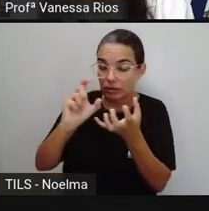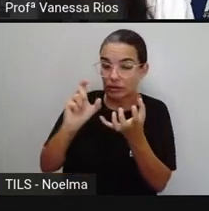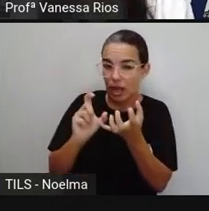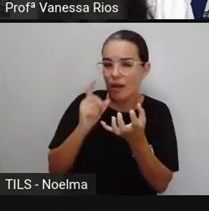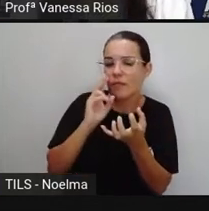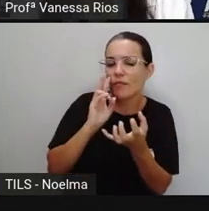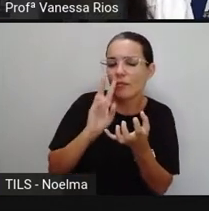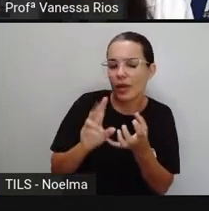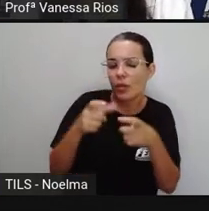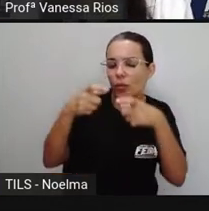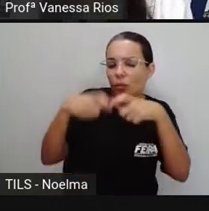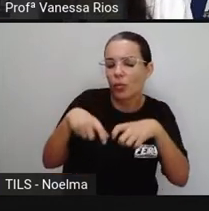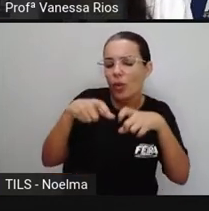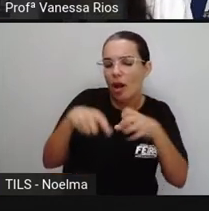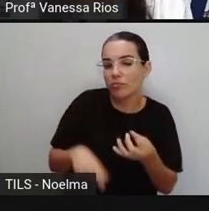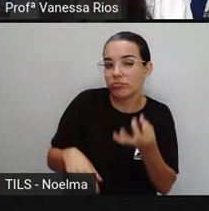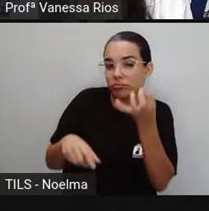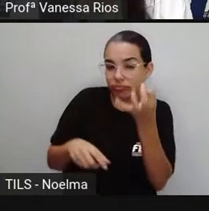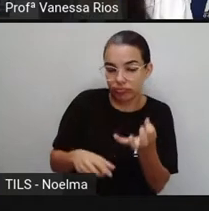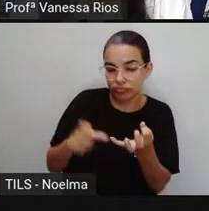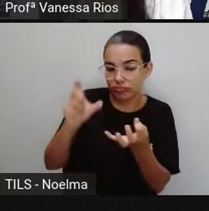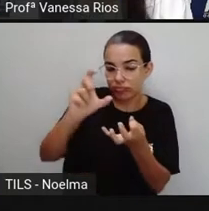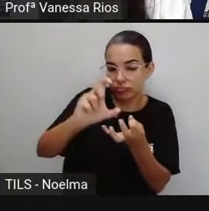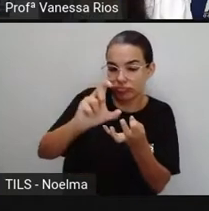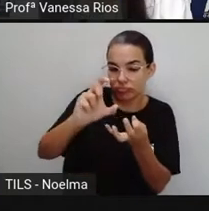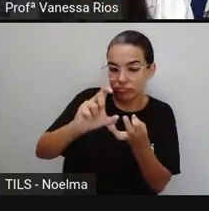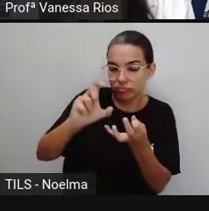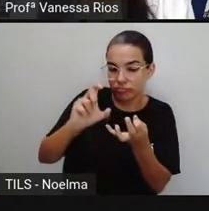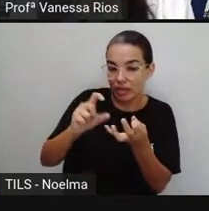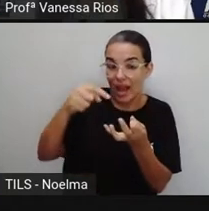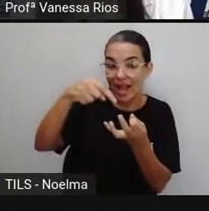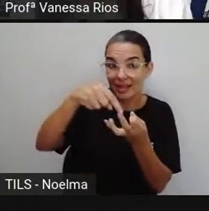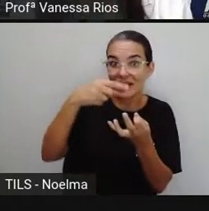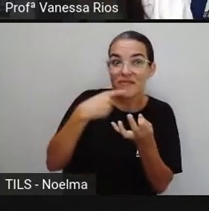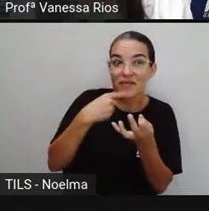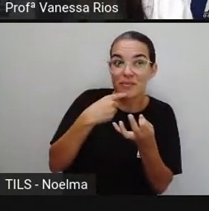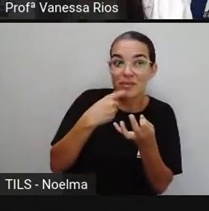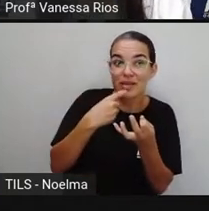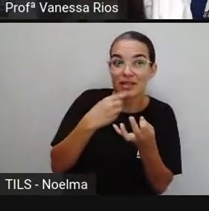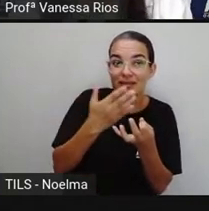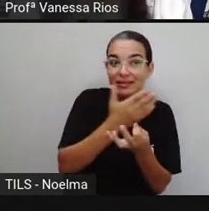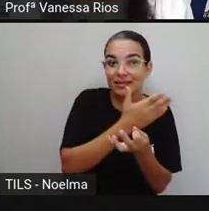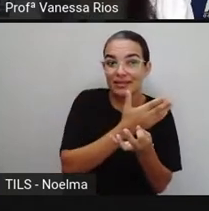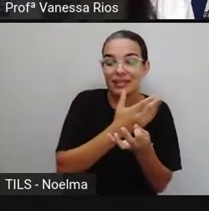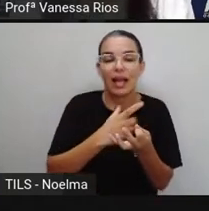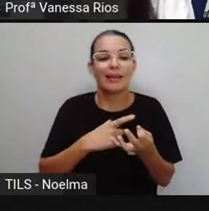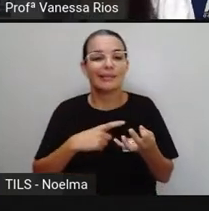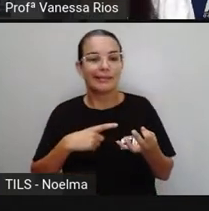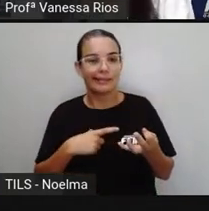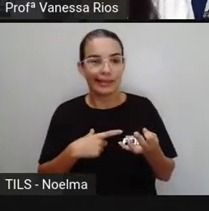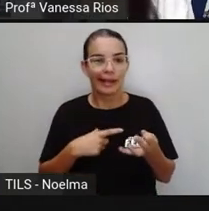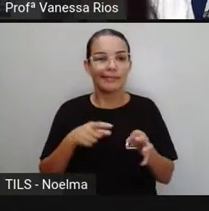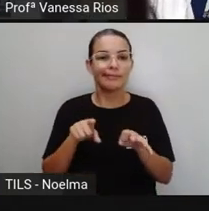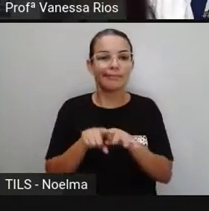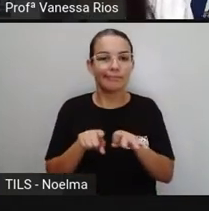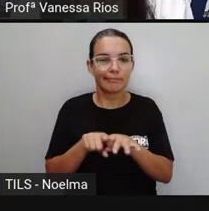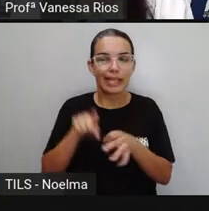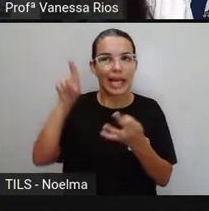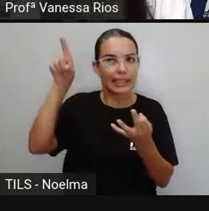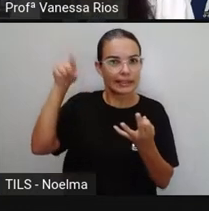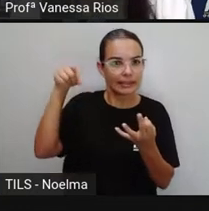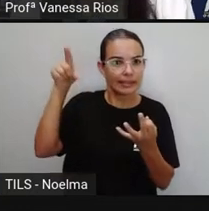localização da sílaba tônica, destacada aí em vermelho. Mas a gente observa aí também a presença, né? O